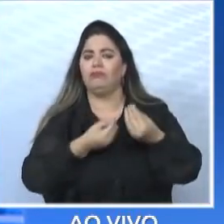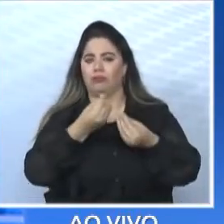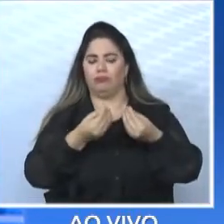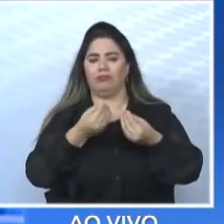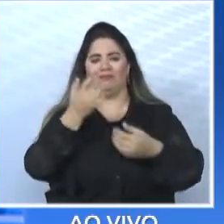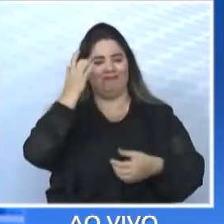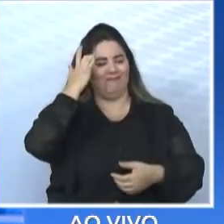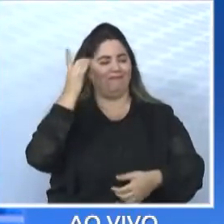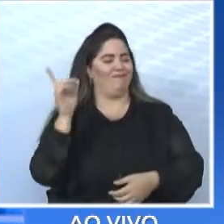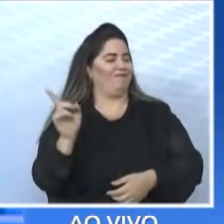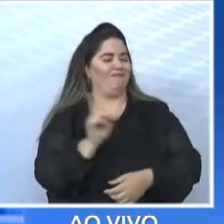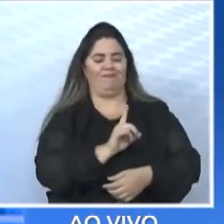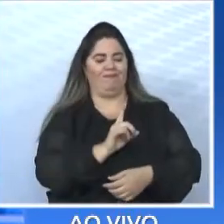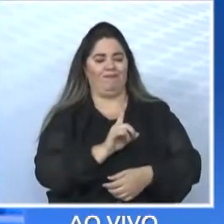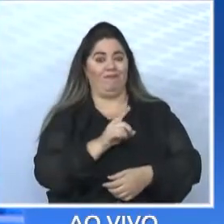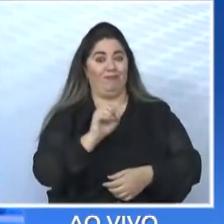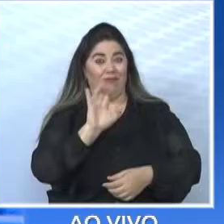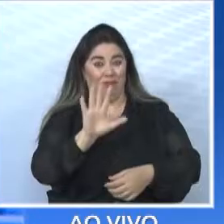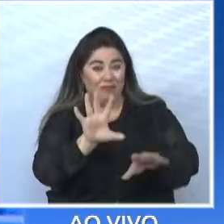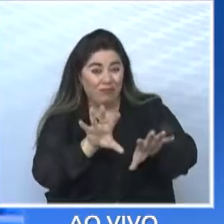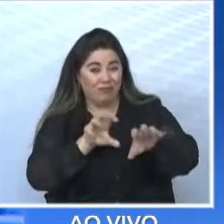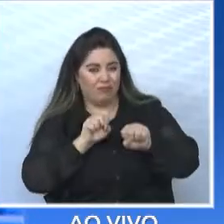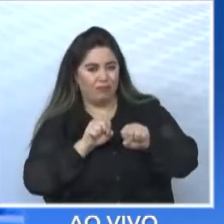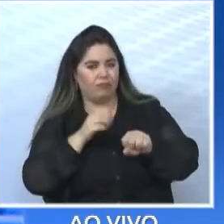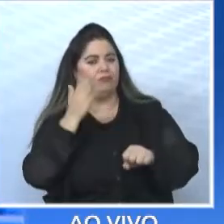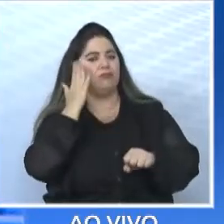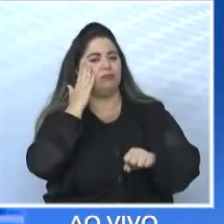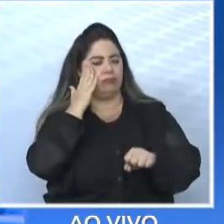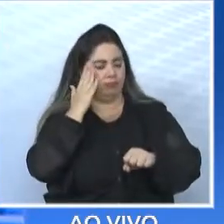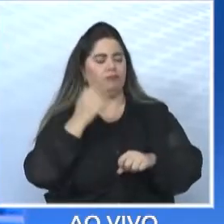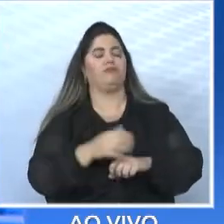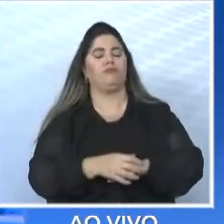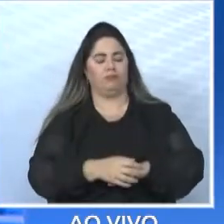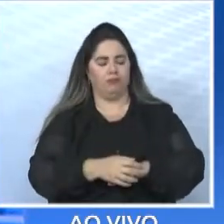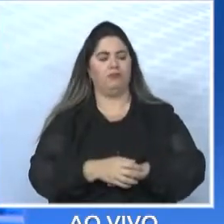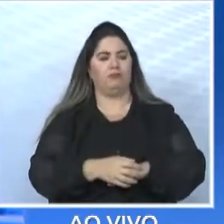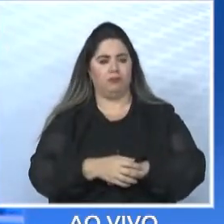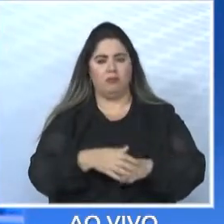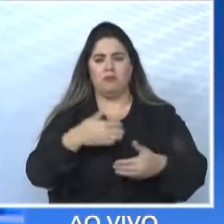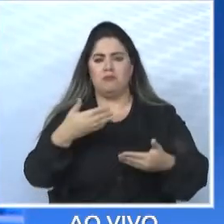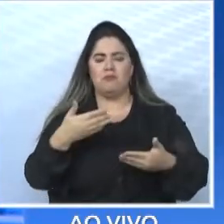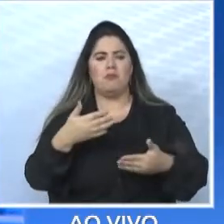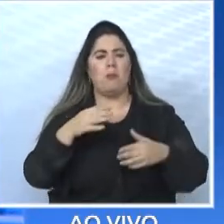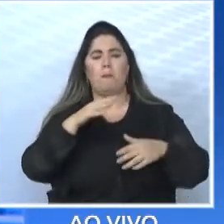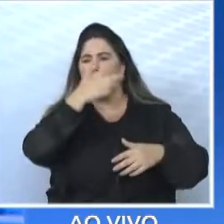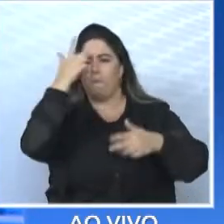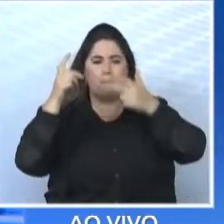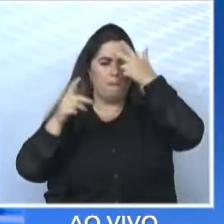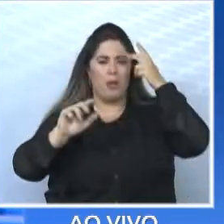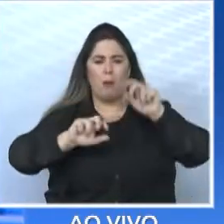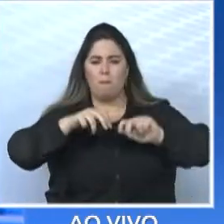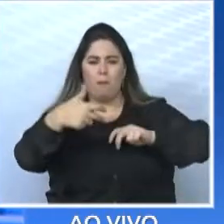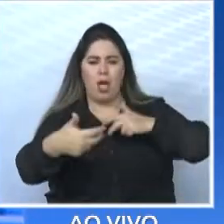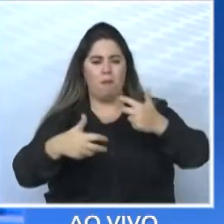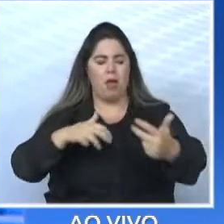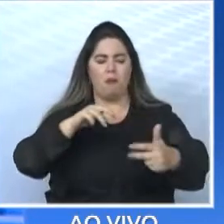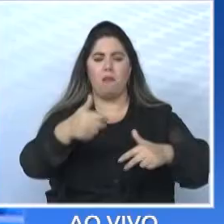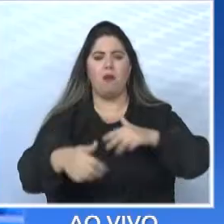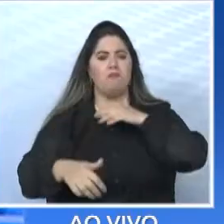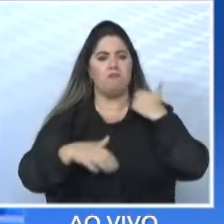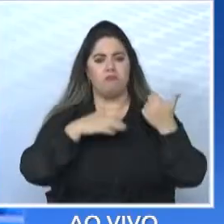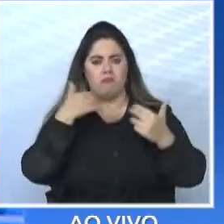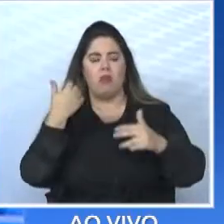E quem pegou sabe do que eu estou falando. Nós perdemos entes, perdi a minha mãe, perdi um colega de trabalho